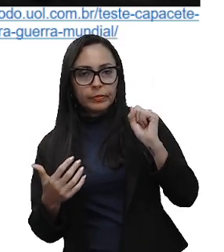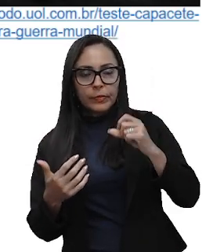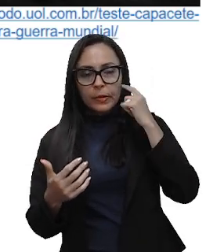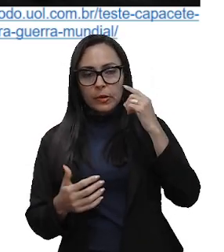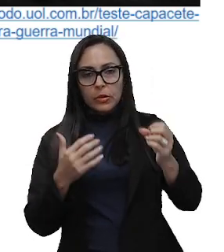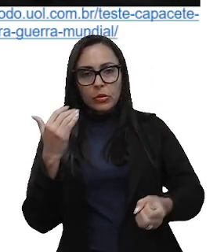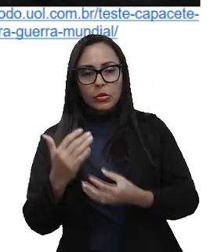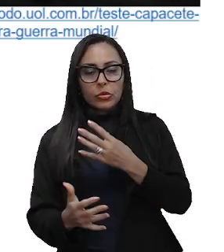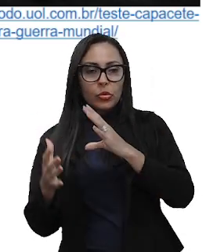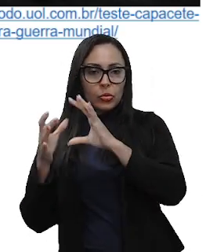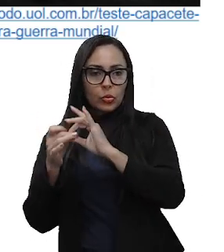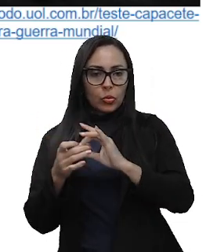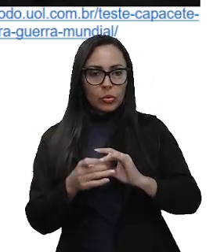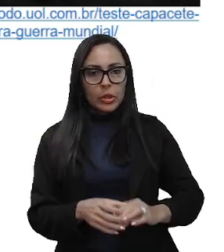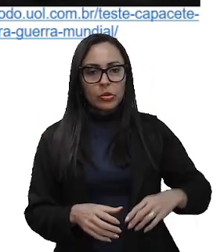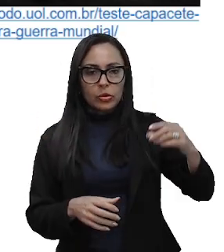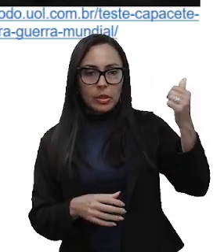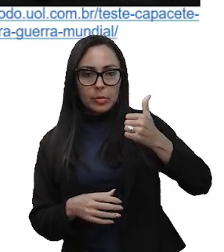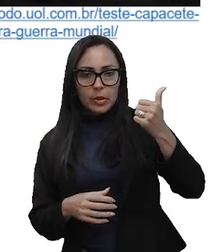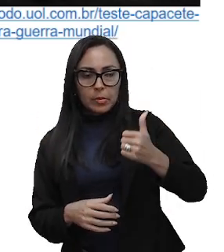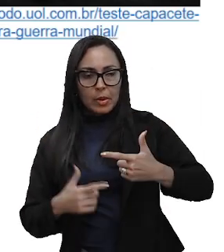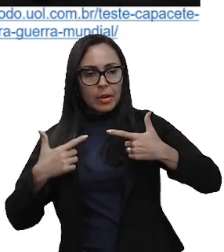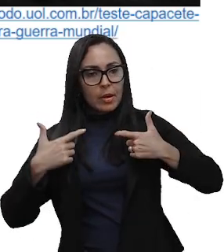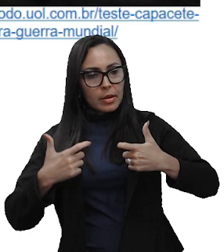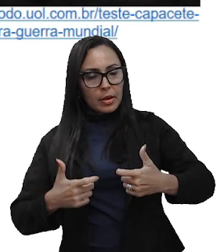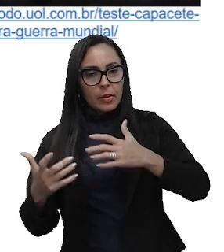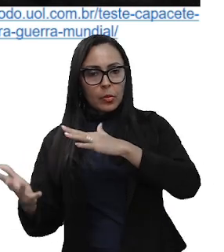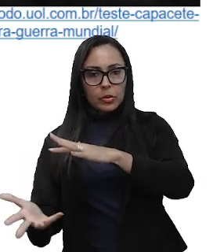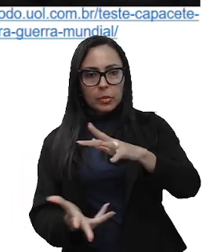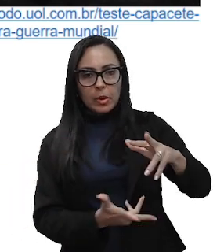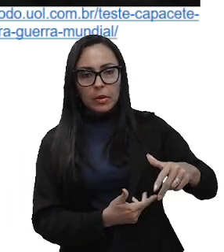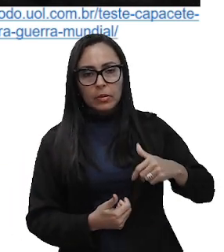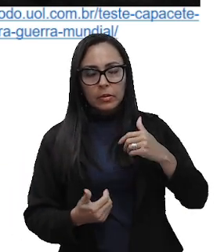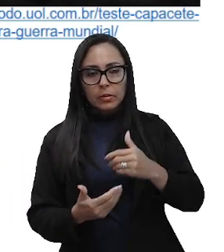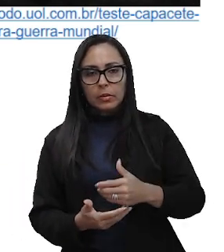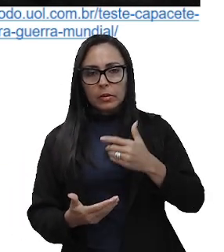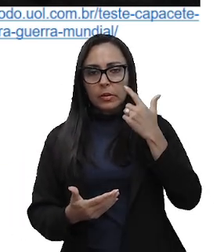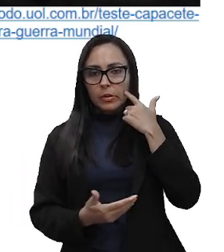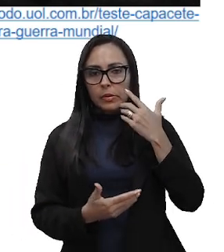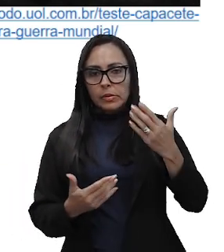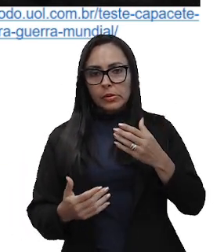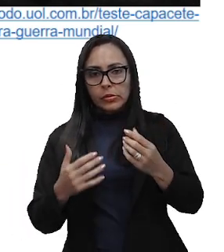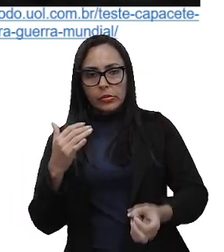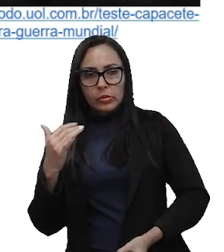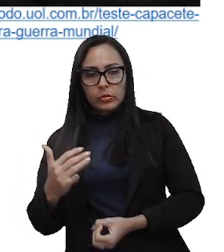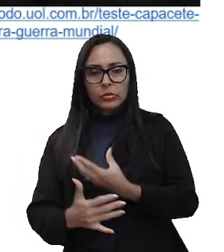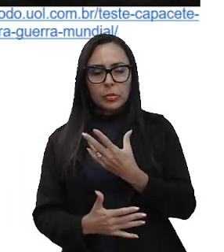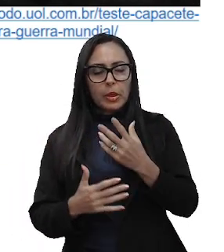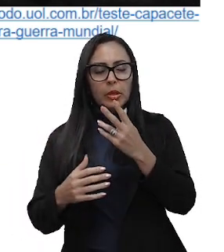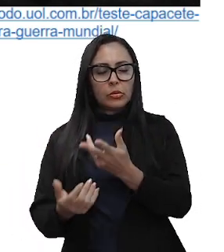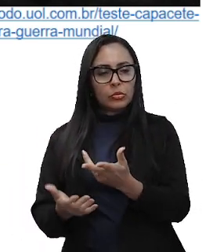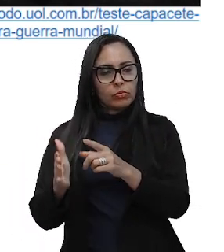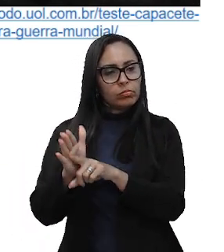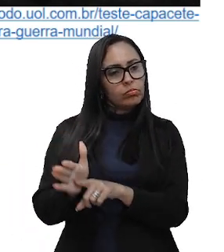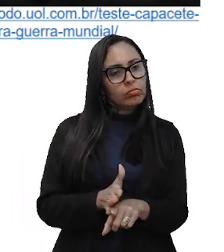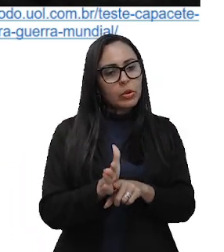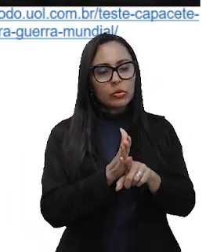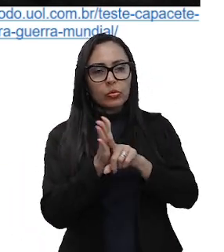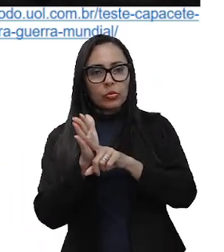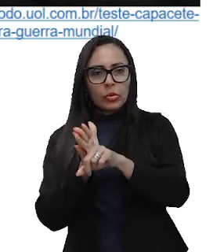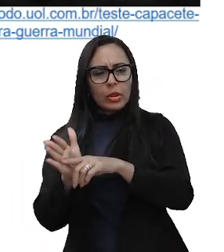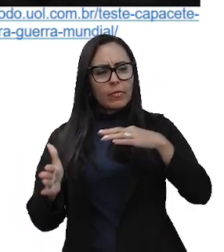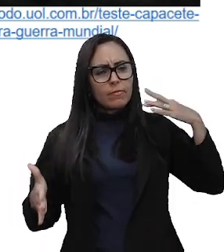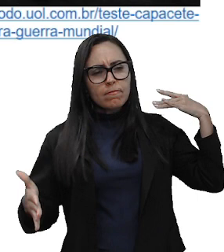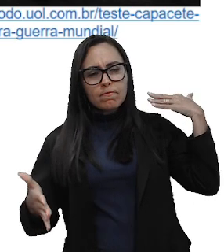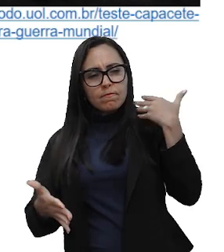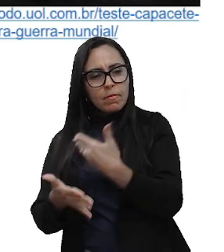surgiu no contexto da Primeira Guerra Mundial e o surgimento desses estudos já teve um impacto